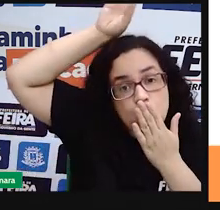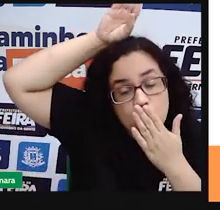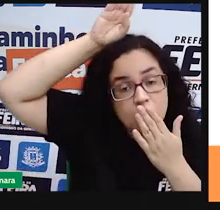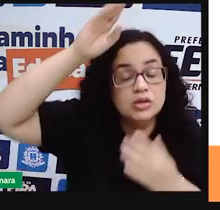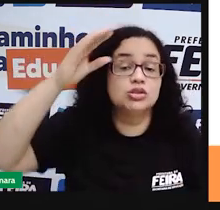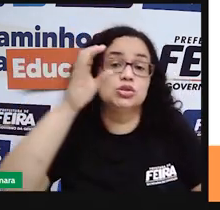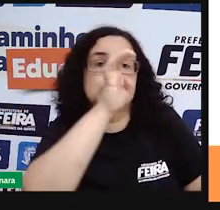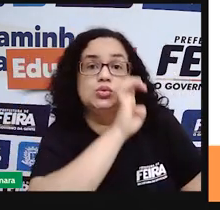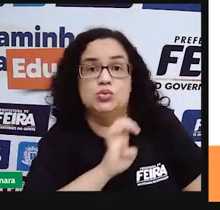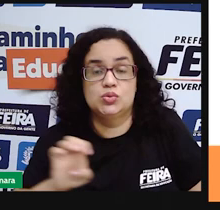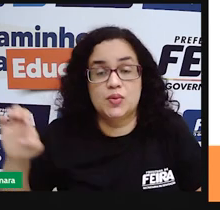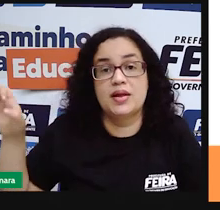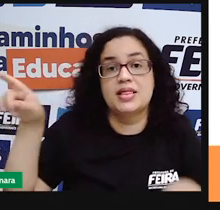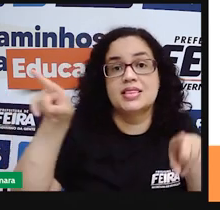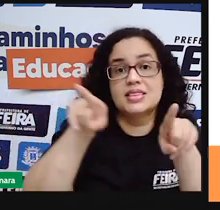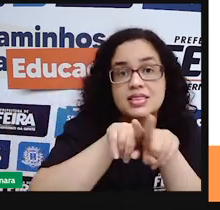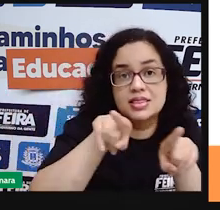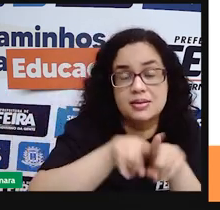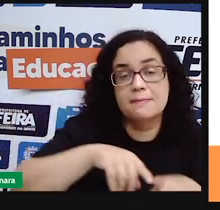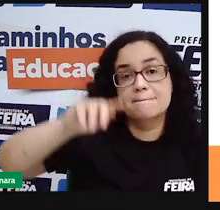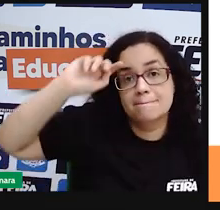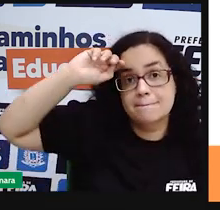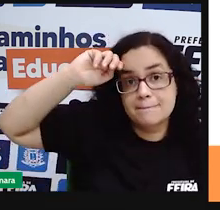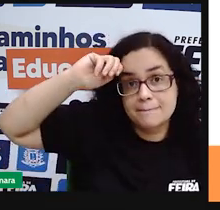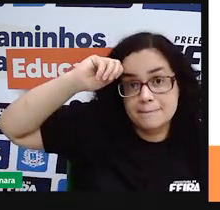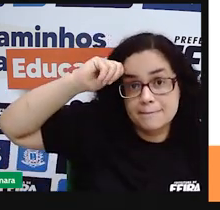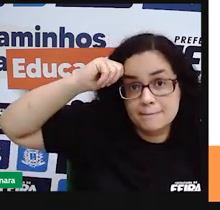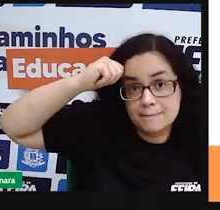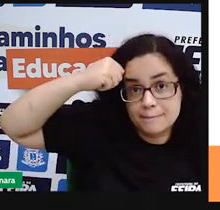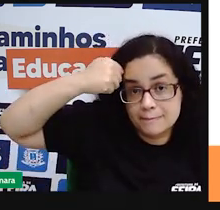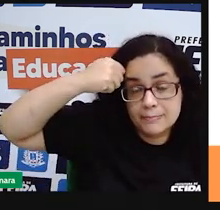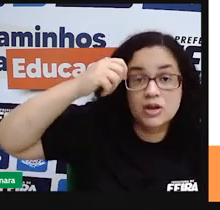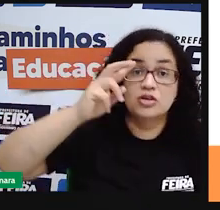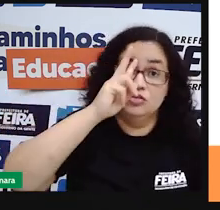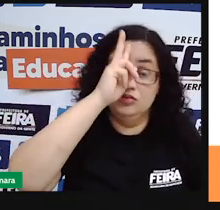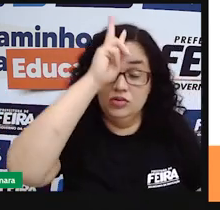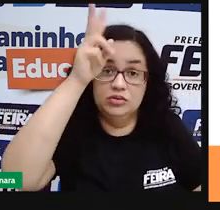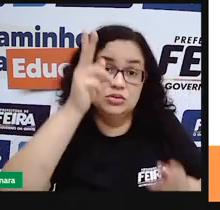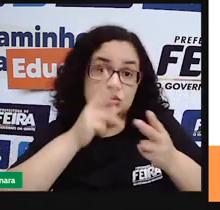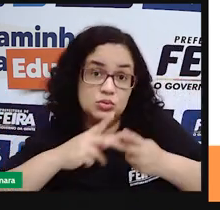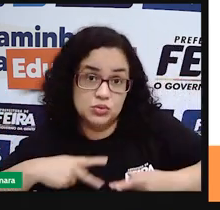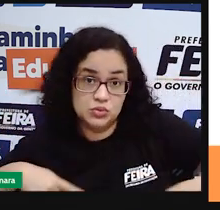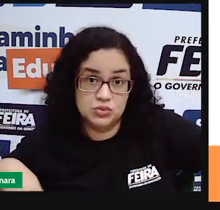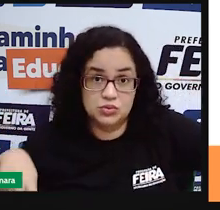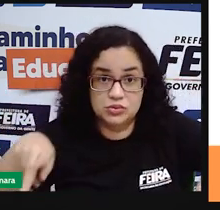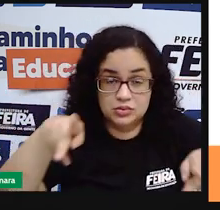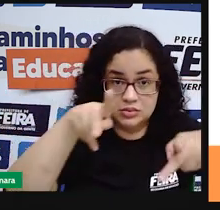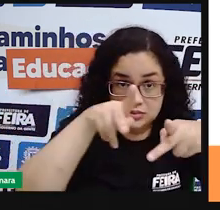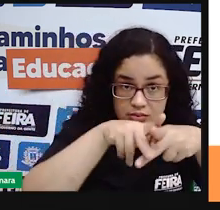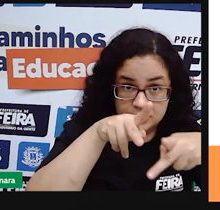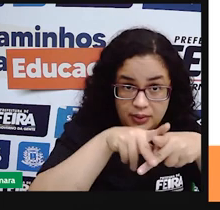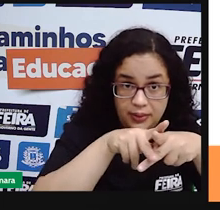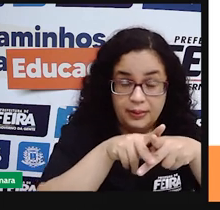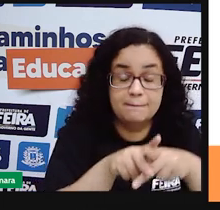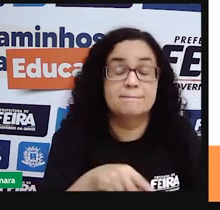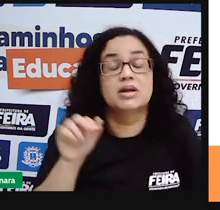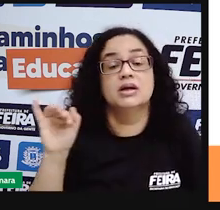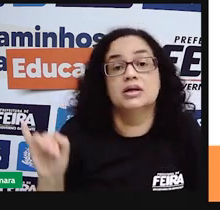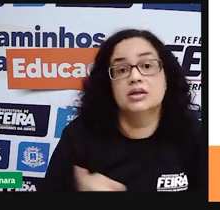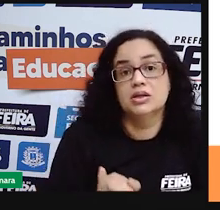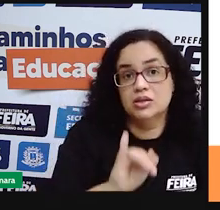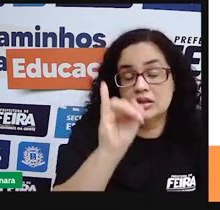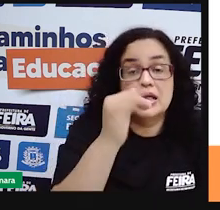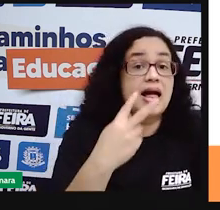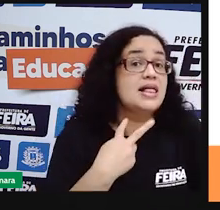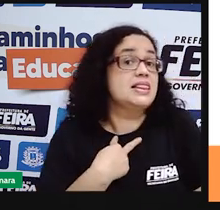africano, que são aí as etnias que formam uma população de maneira principal. Mas a gente não pode